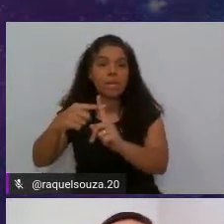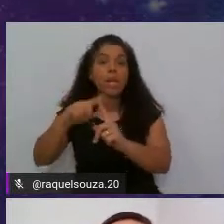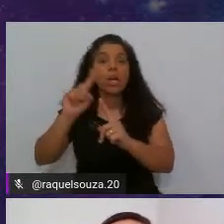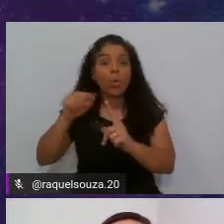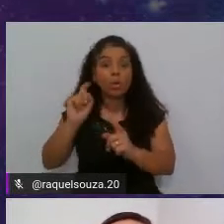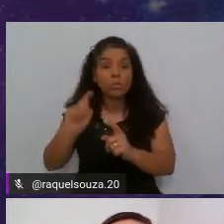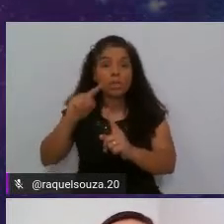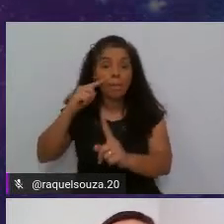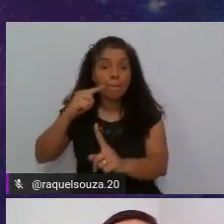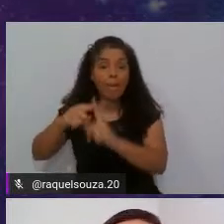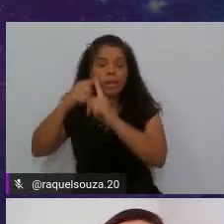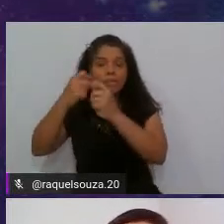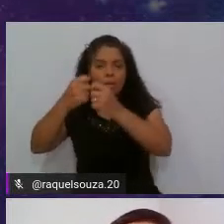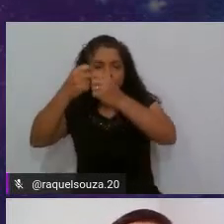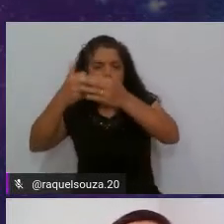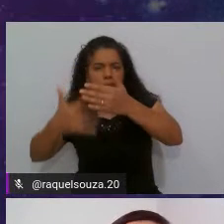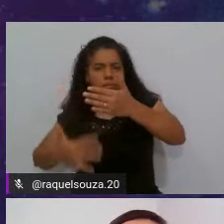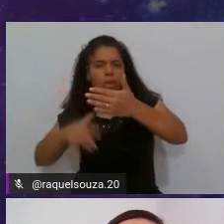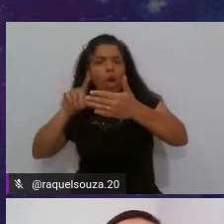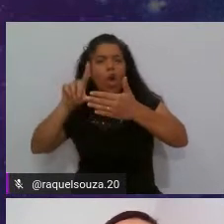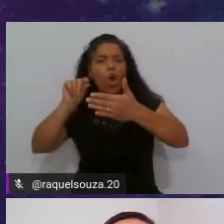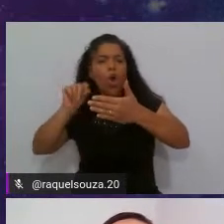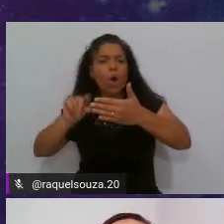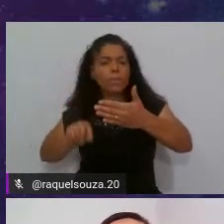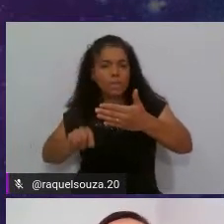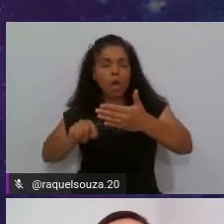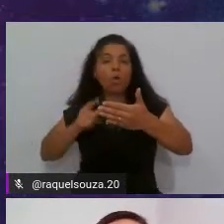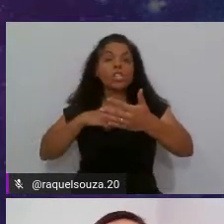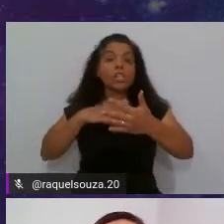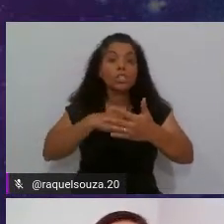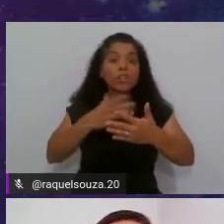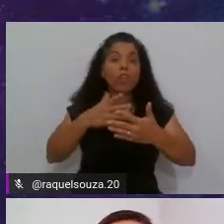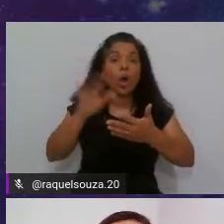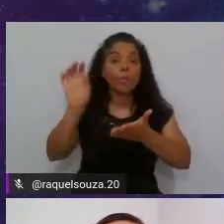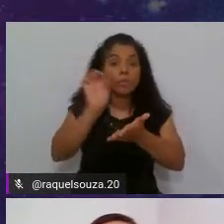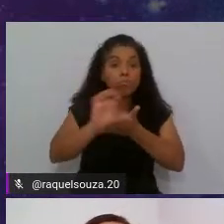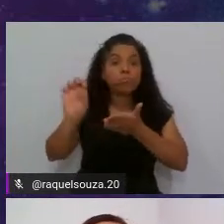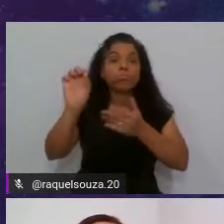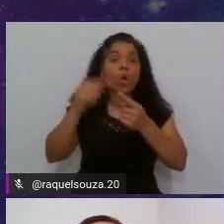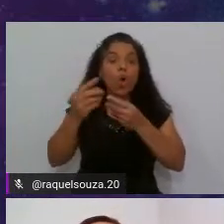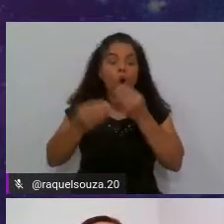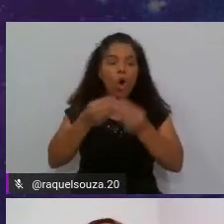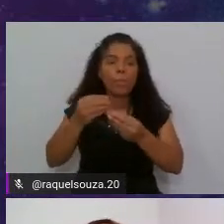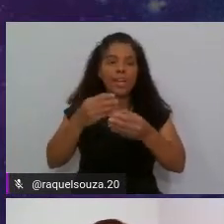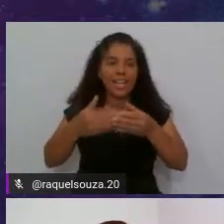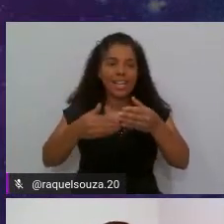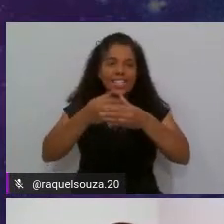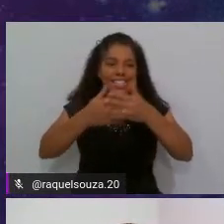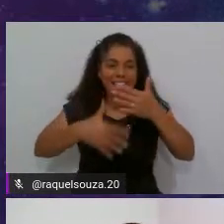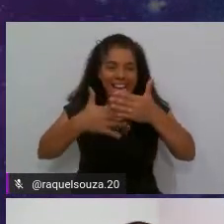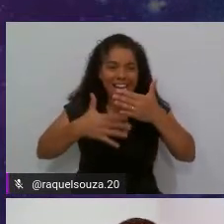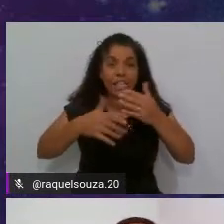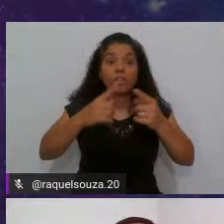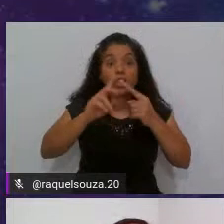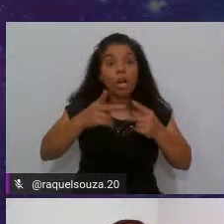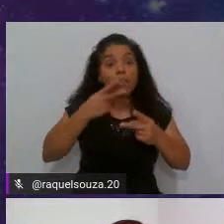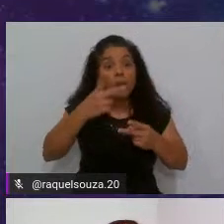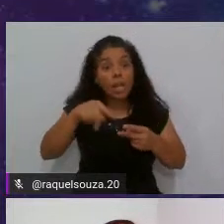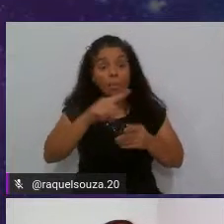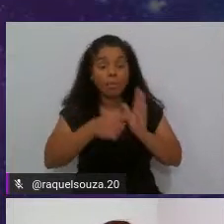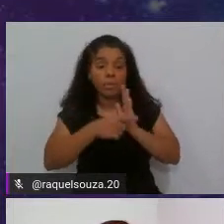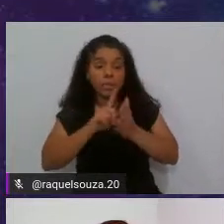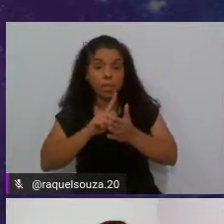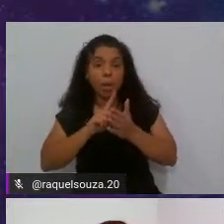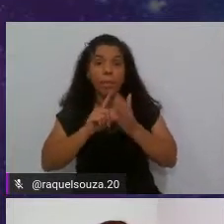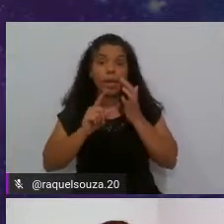clicarmos no Mais vai aparecer várias opçõezinhas de formas de exportação desse arquivo porém como eu já falei para vocês anteriormente